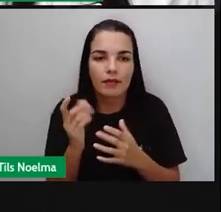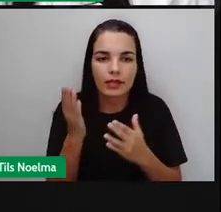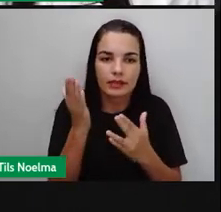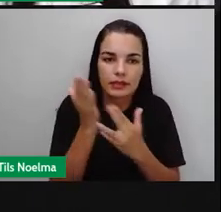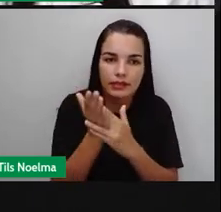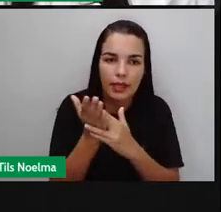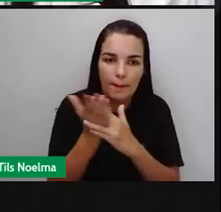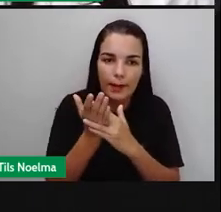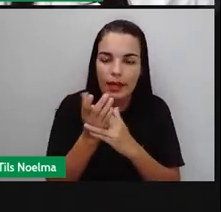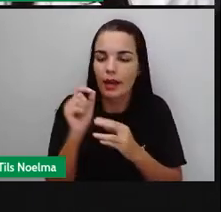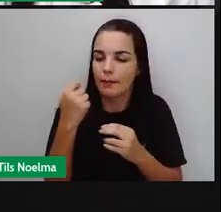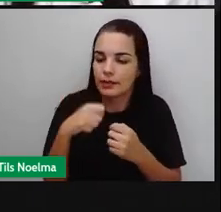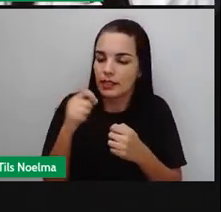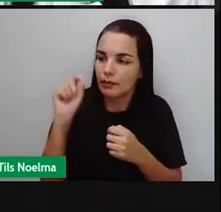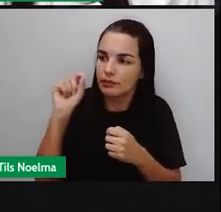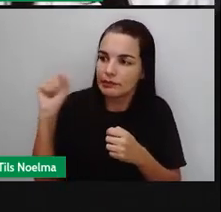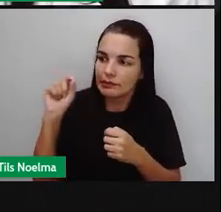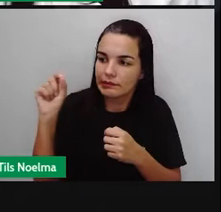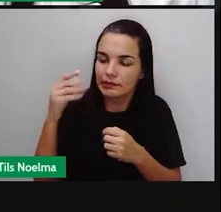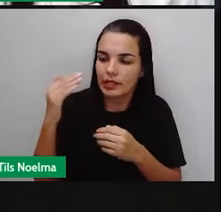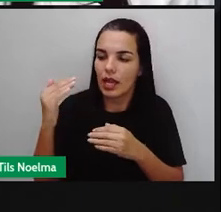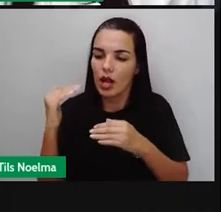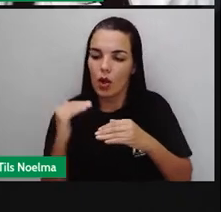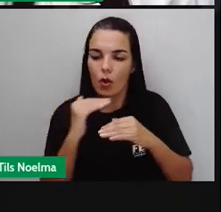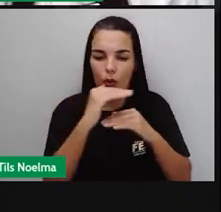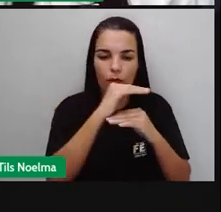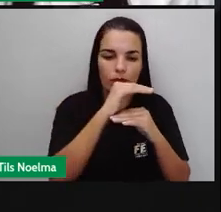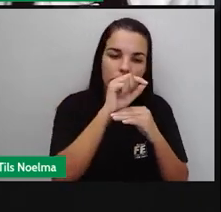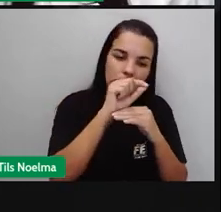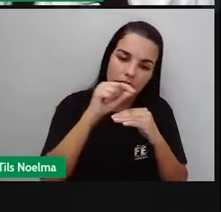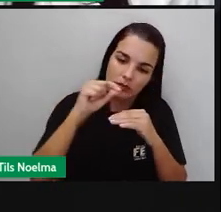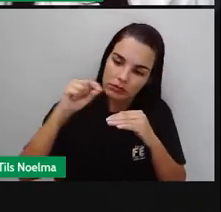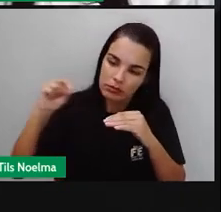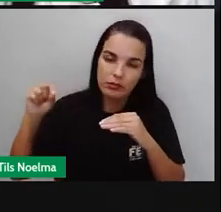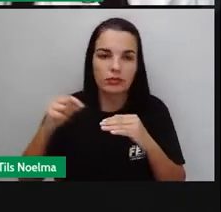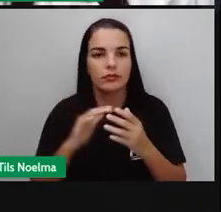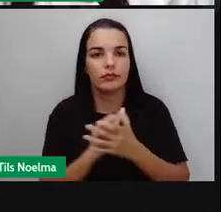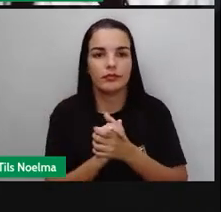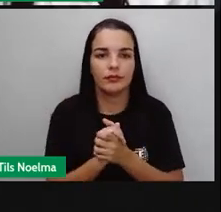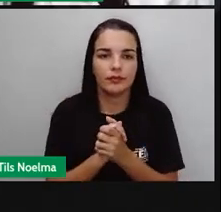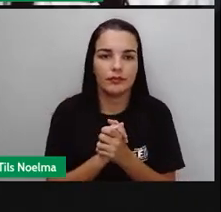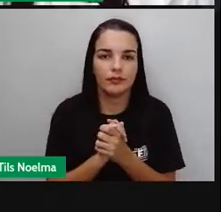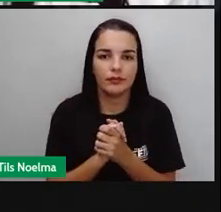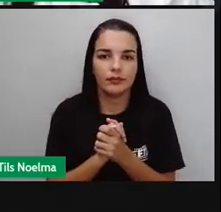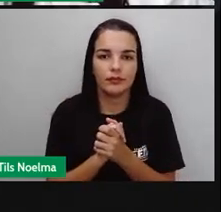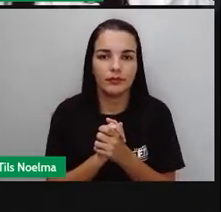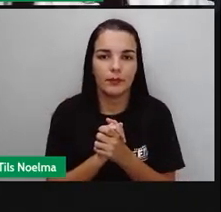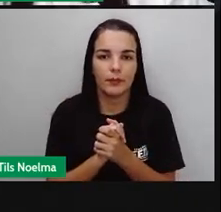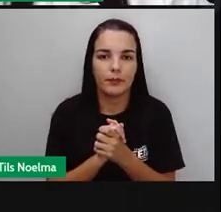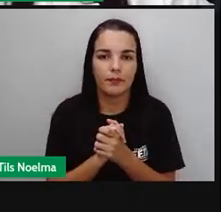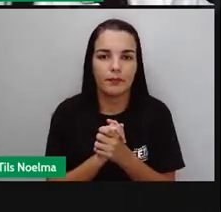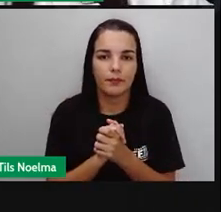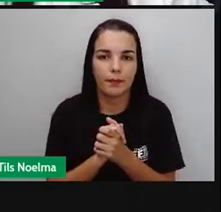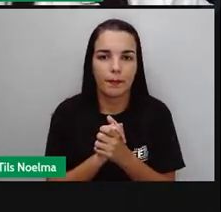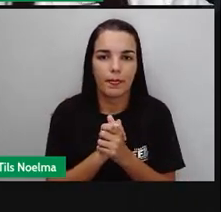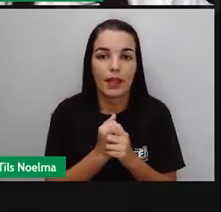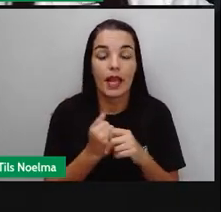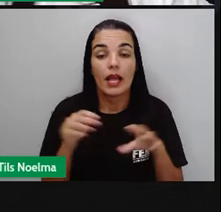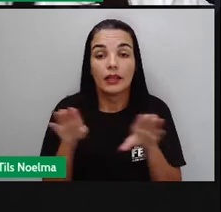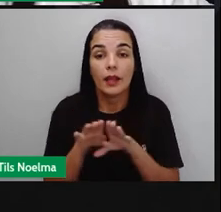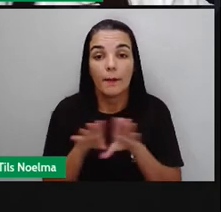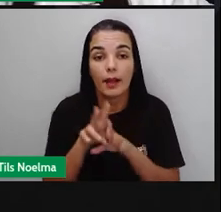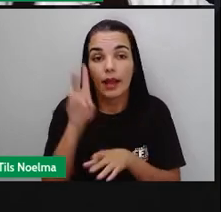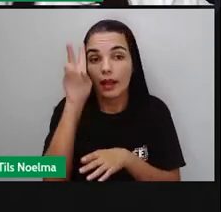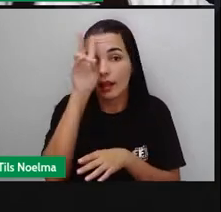a palavra na linha seguinte, né? Na linha abaixo ali. Mas lembrando que